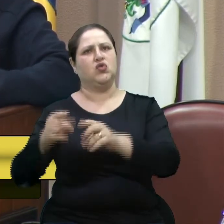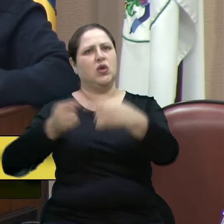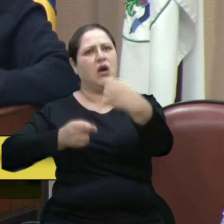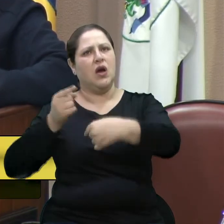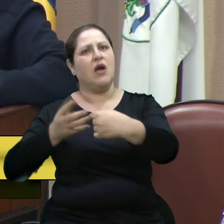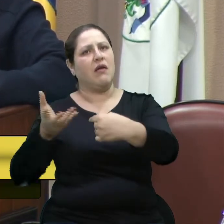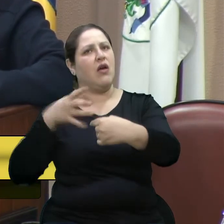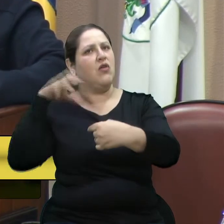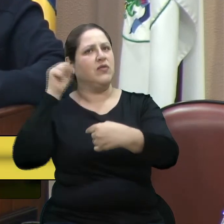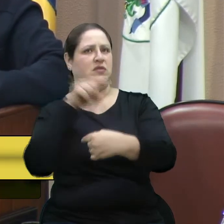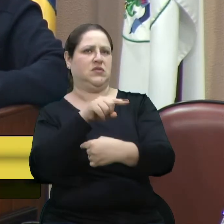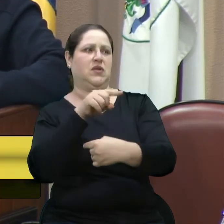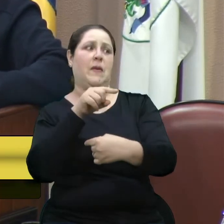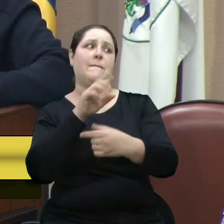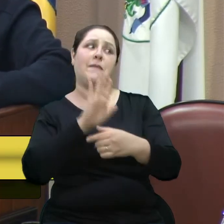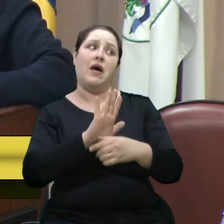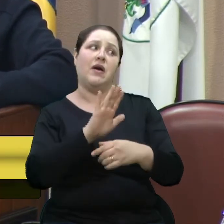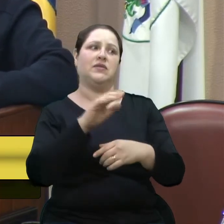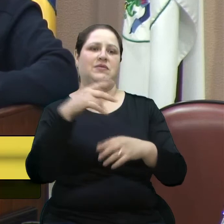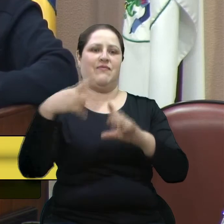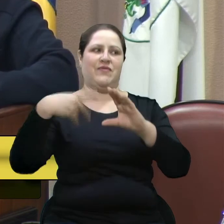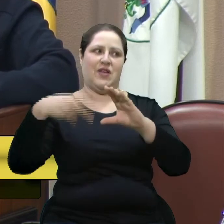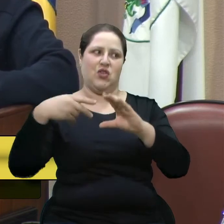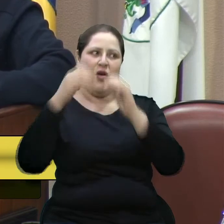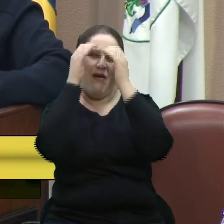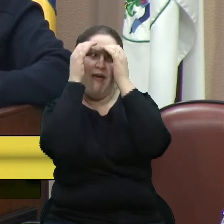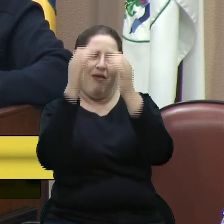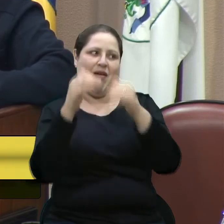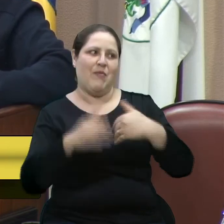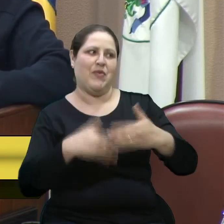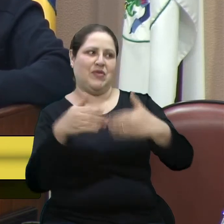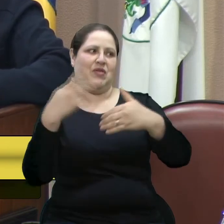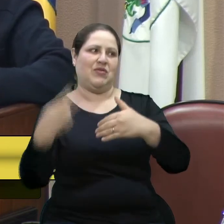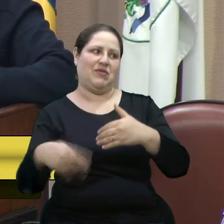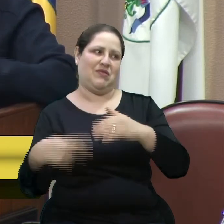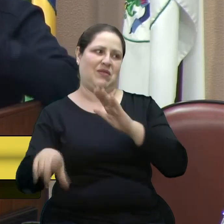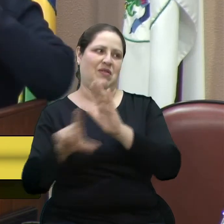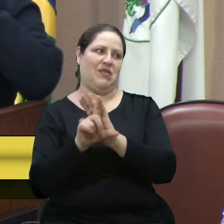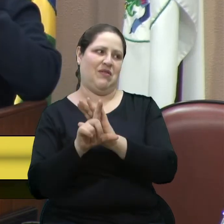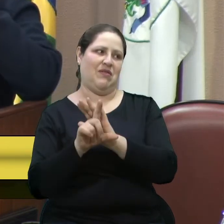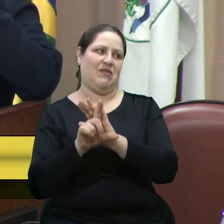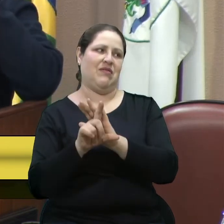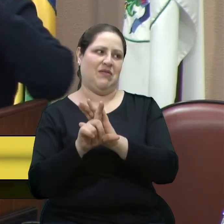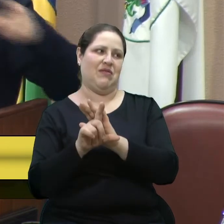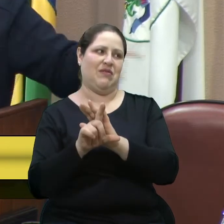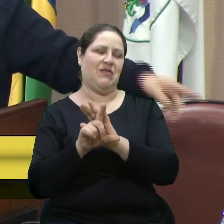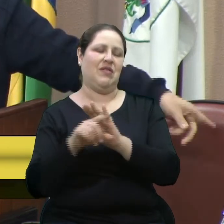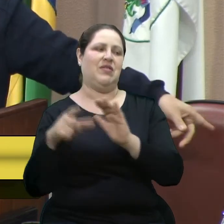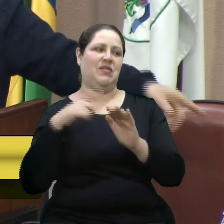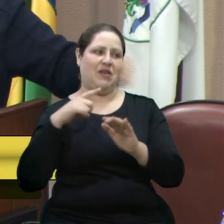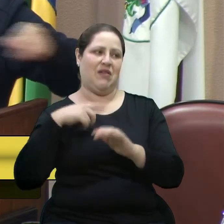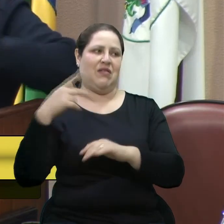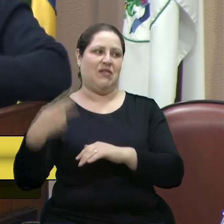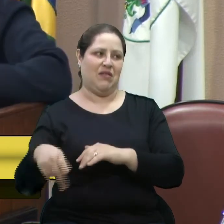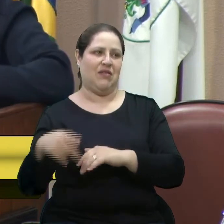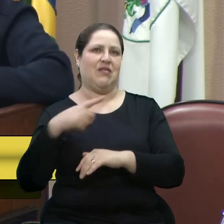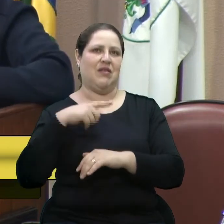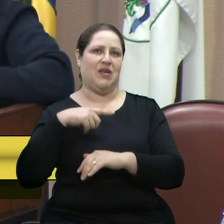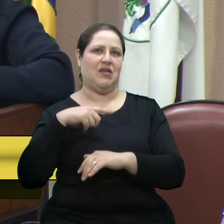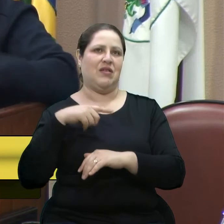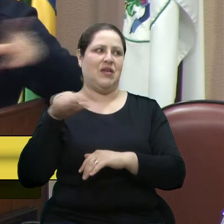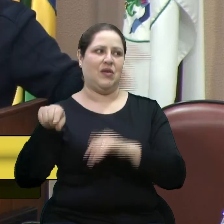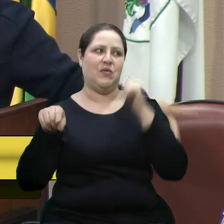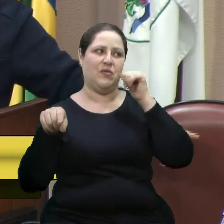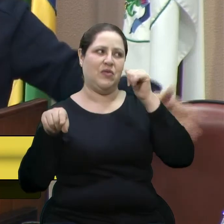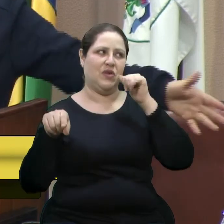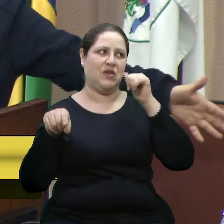mas eu quero dizer, primeiro, tenho respeito com a Câmara de Vereadores e com os processos legislativos que tem aqui. A escola do Legislativo está aqui, o senhor pode aprender com ela.